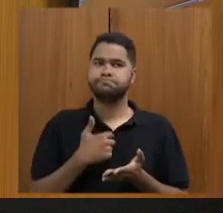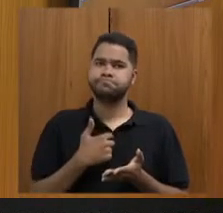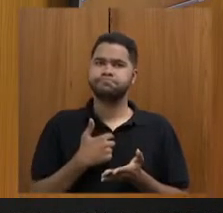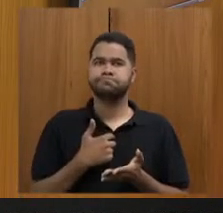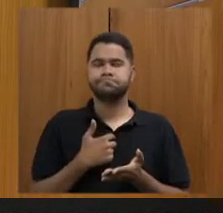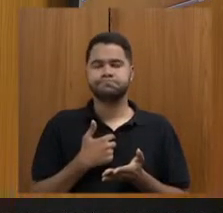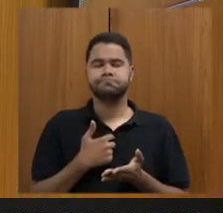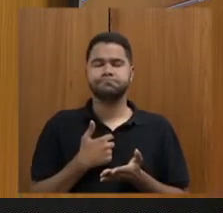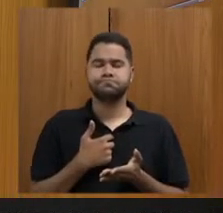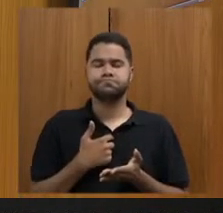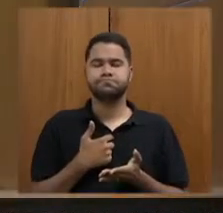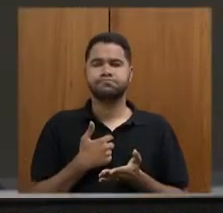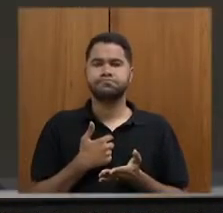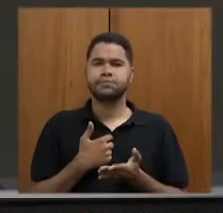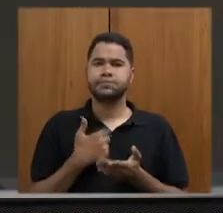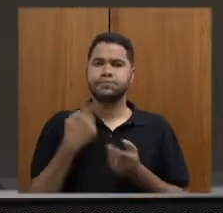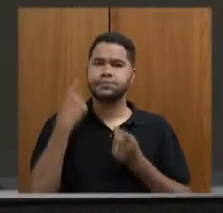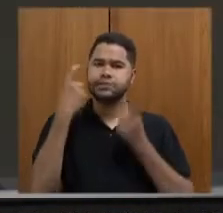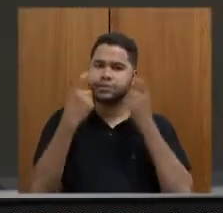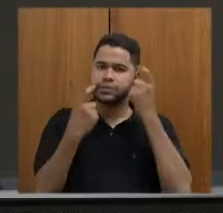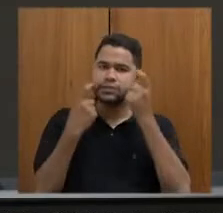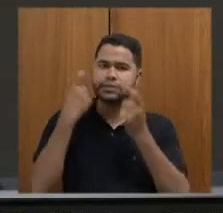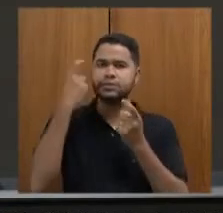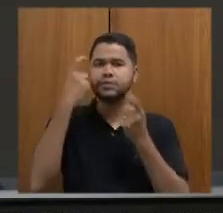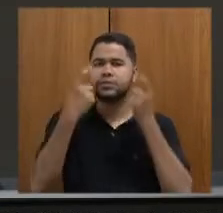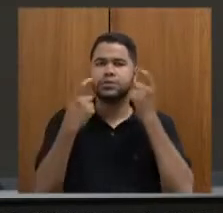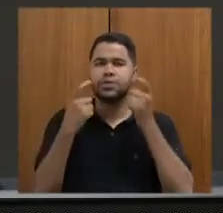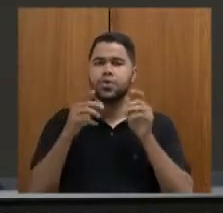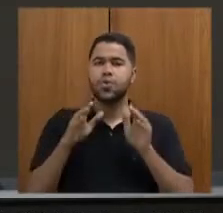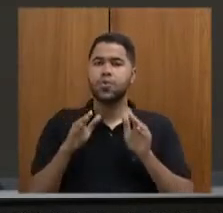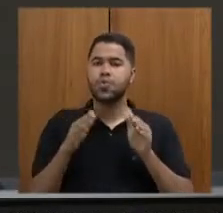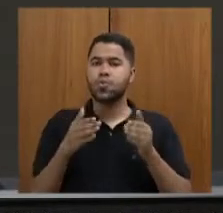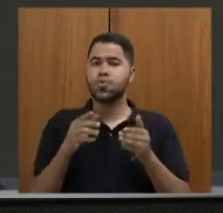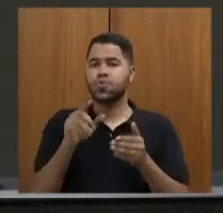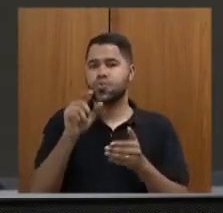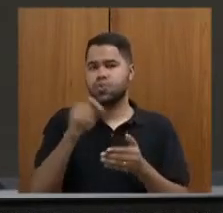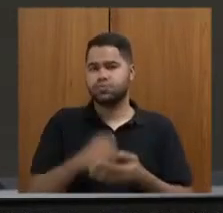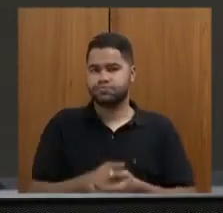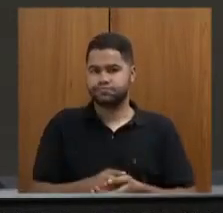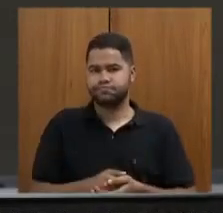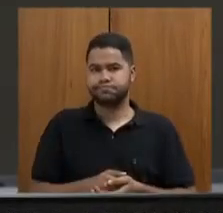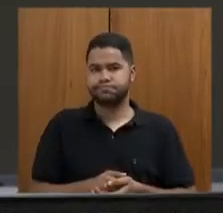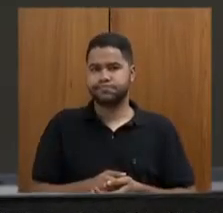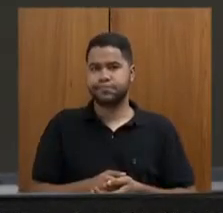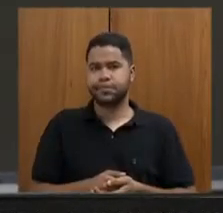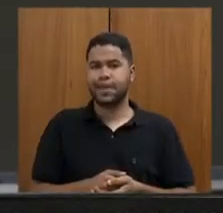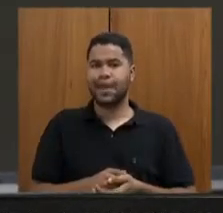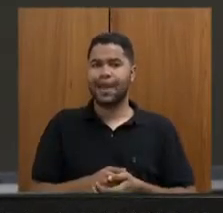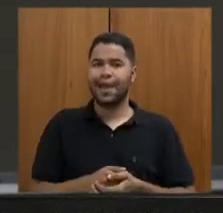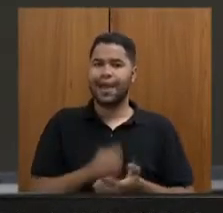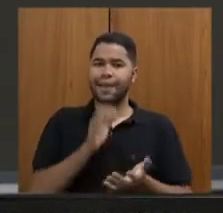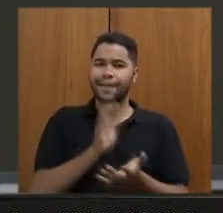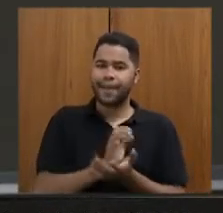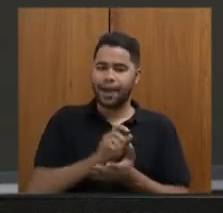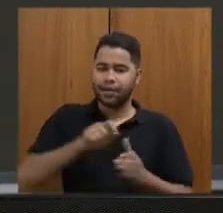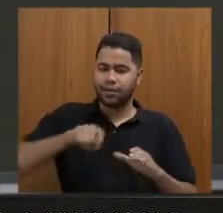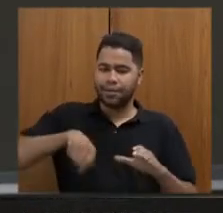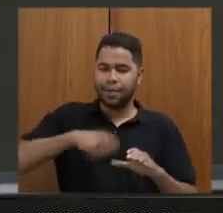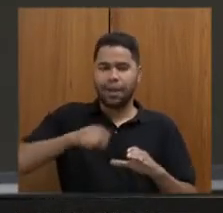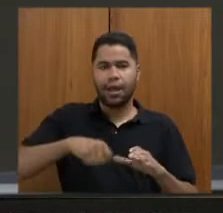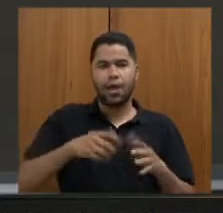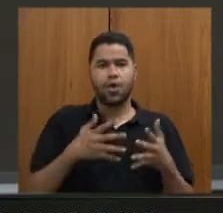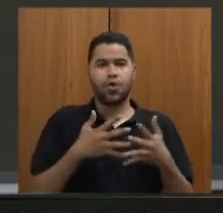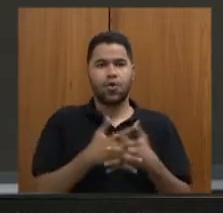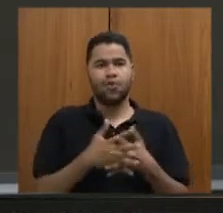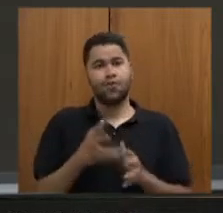uma preocupação é em relação à parte gastronômica que se confunde muito